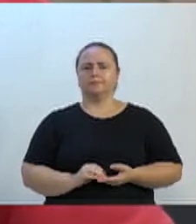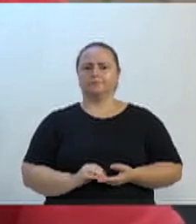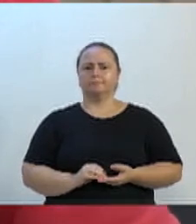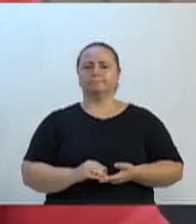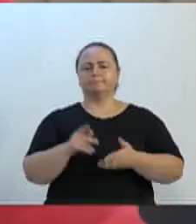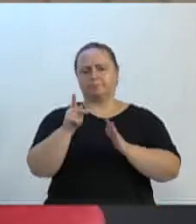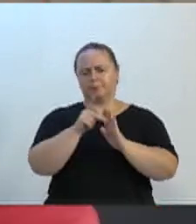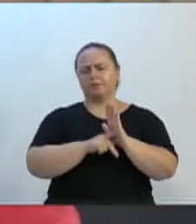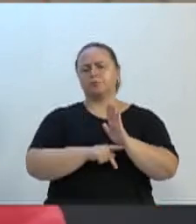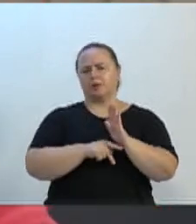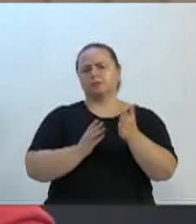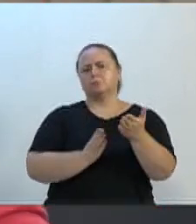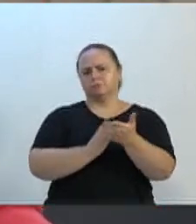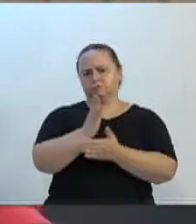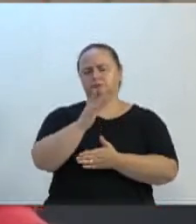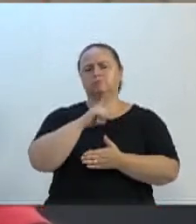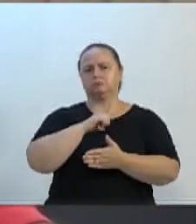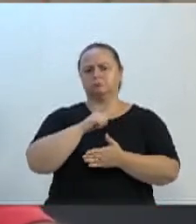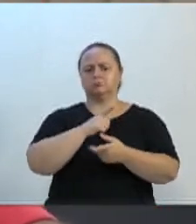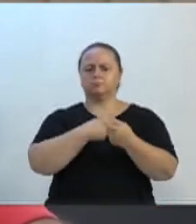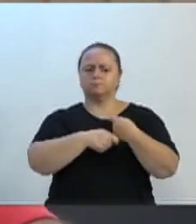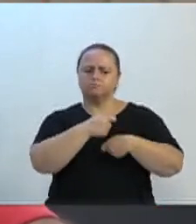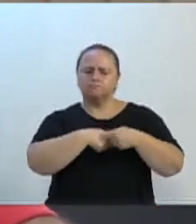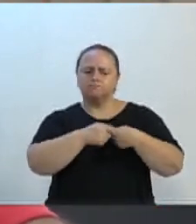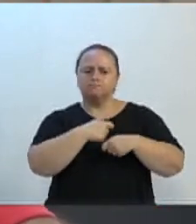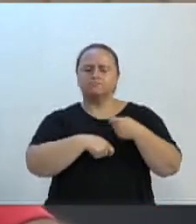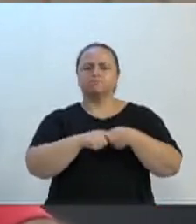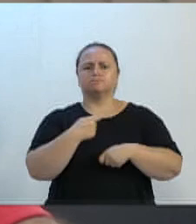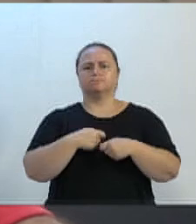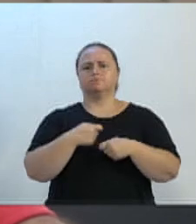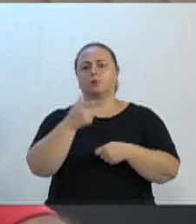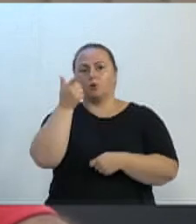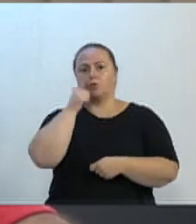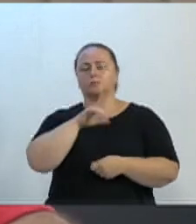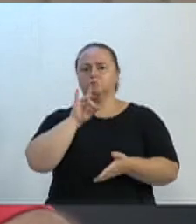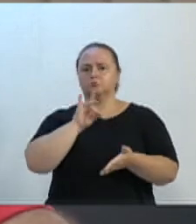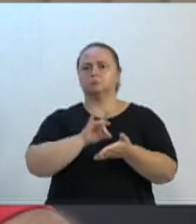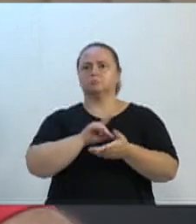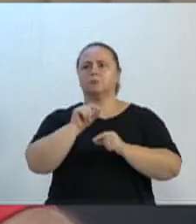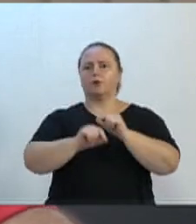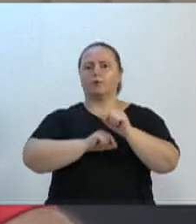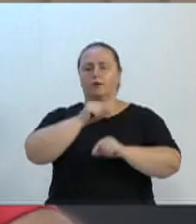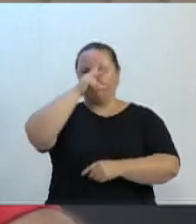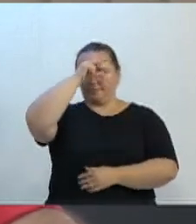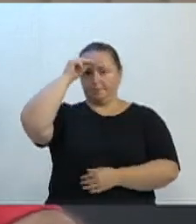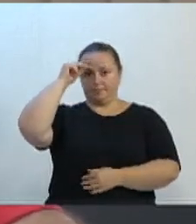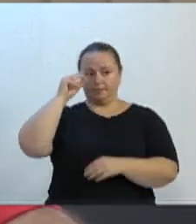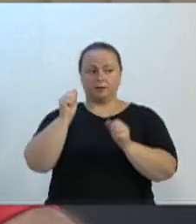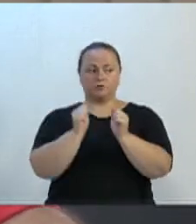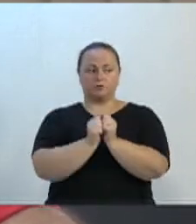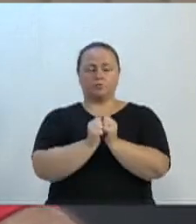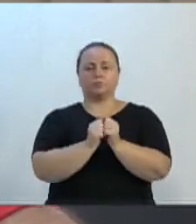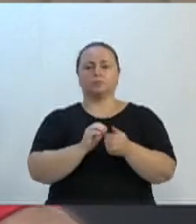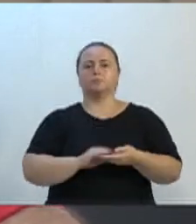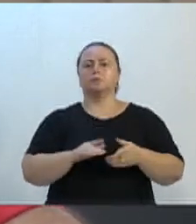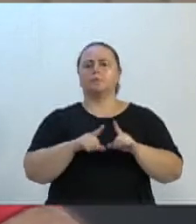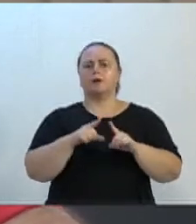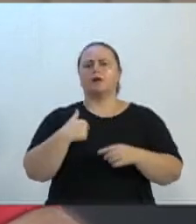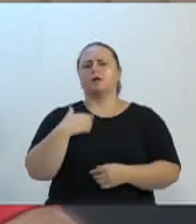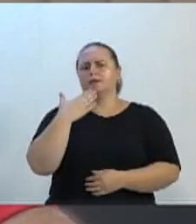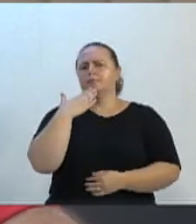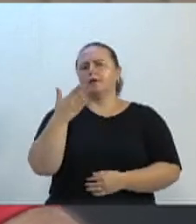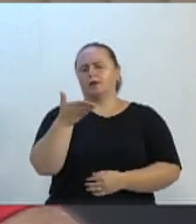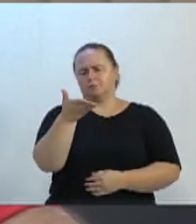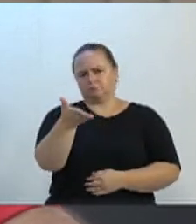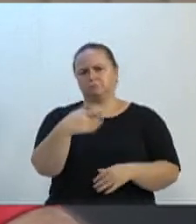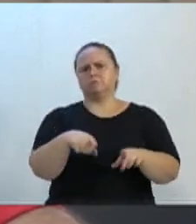aprovamos aqui de financiamento, de buscar recursos que passou por esta casa, possibilitando que a Prefeitura possa ter contrapartida para as obras. Mas queria pedir que Vossa Excelência, que também